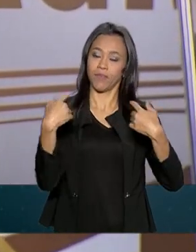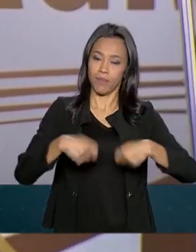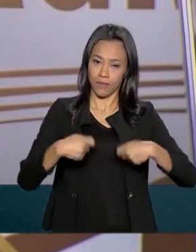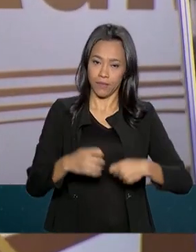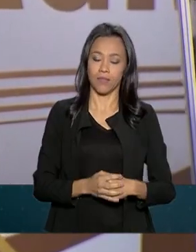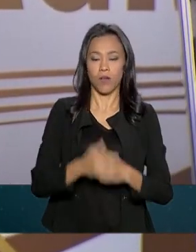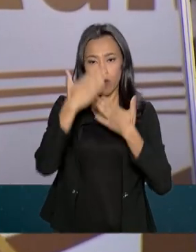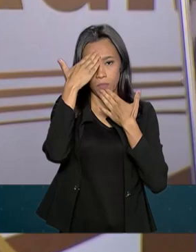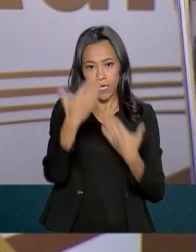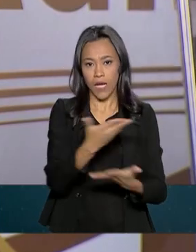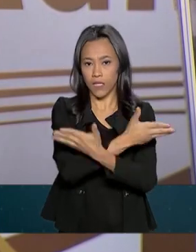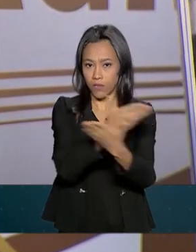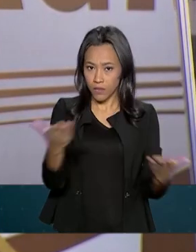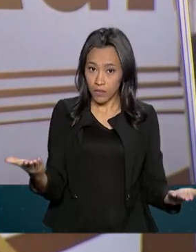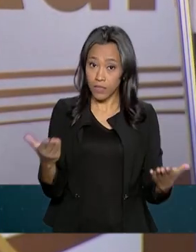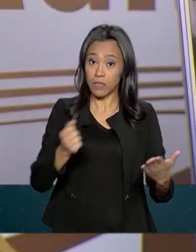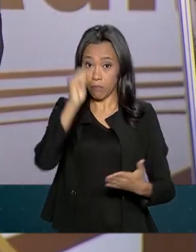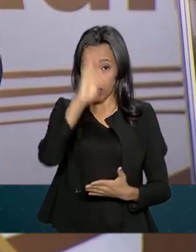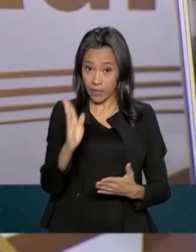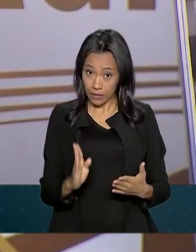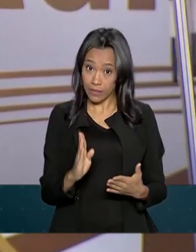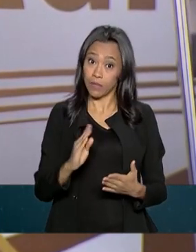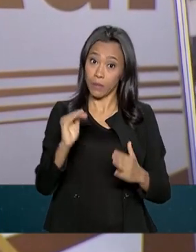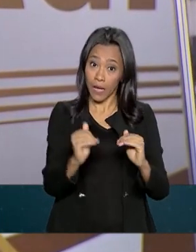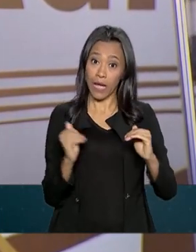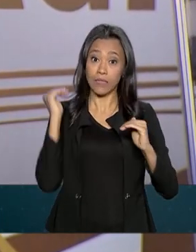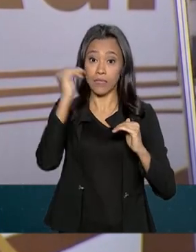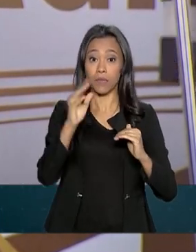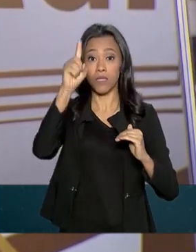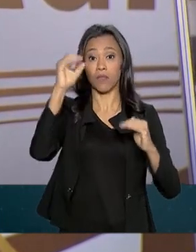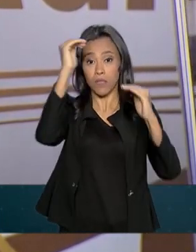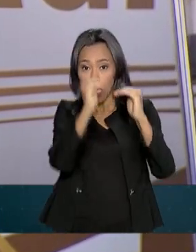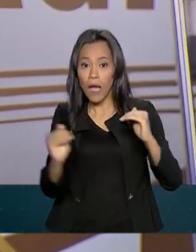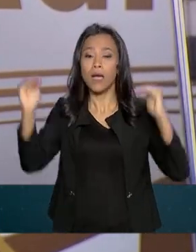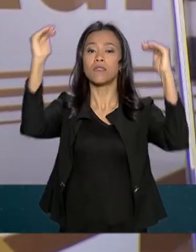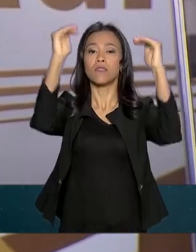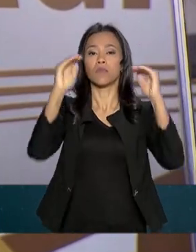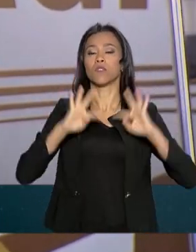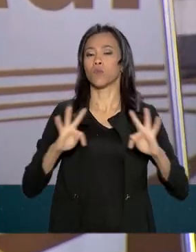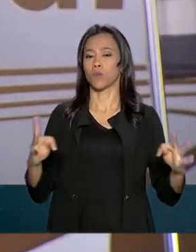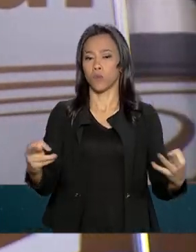a todos vocês, Brasil acima de tudo e o nosso Deus acima de todos.